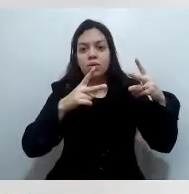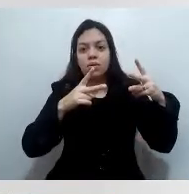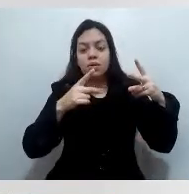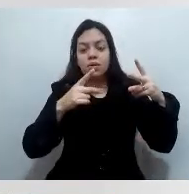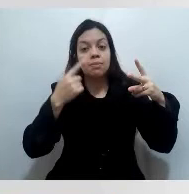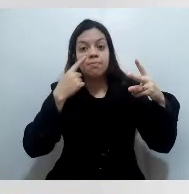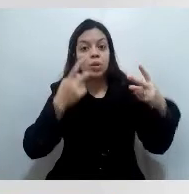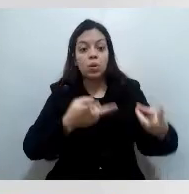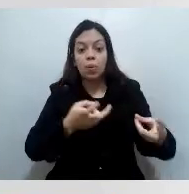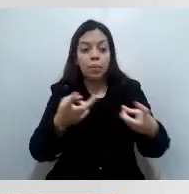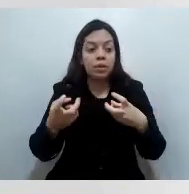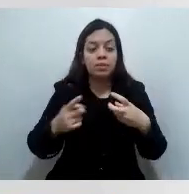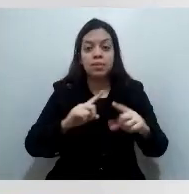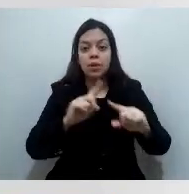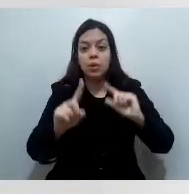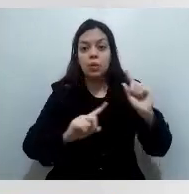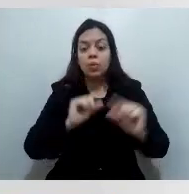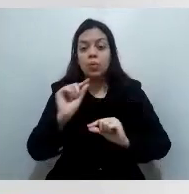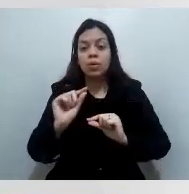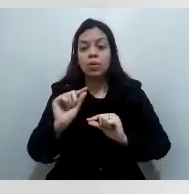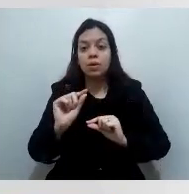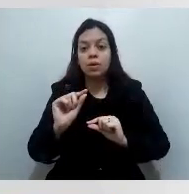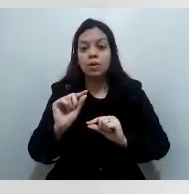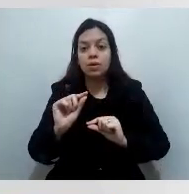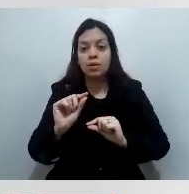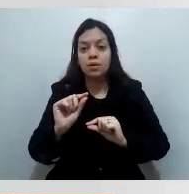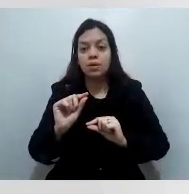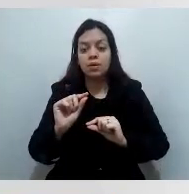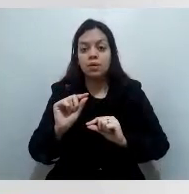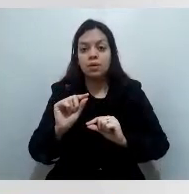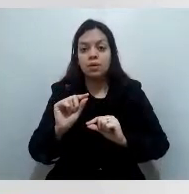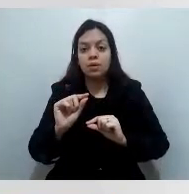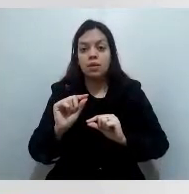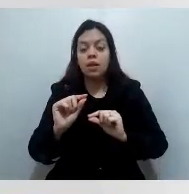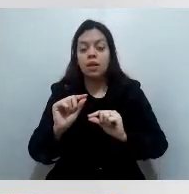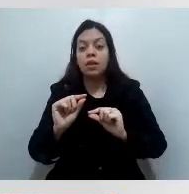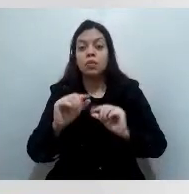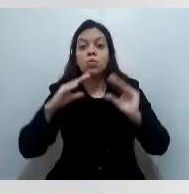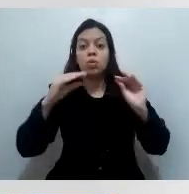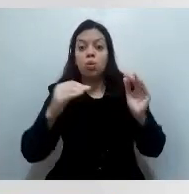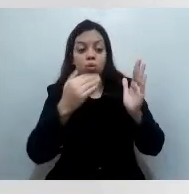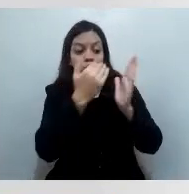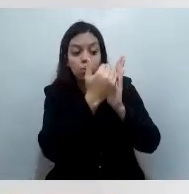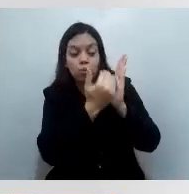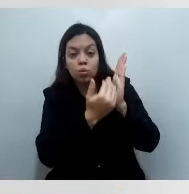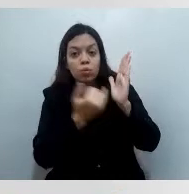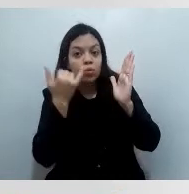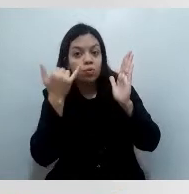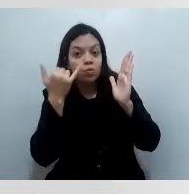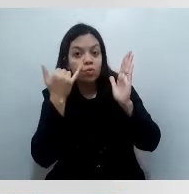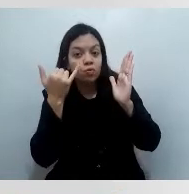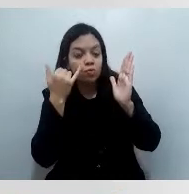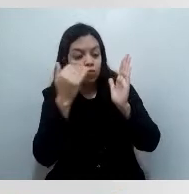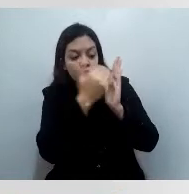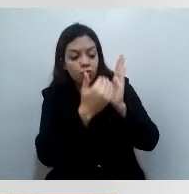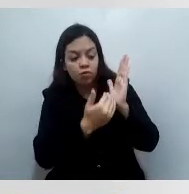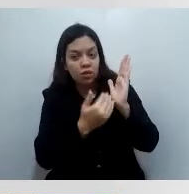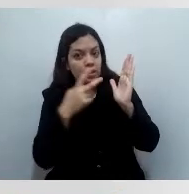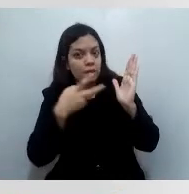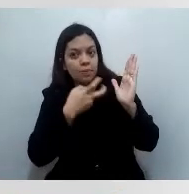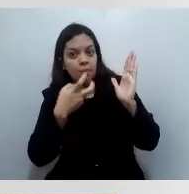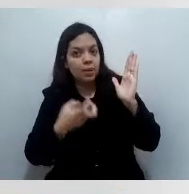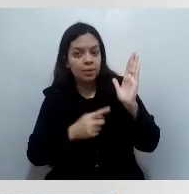os informes técnicos seguintes, não é? Que tinham já